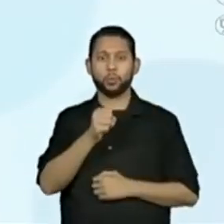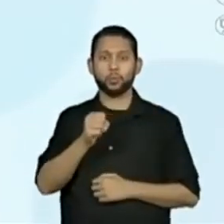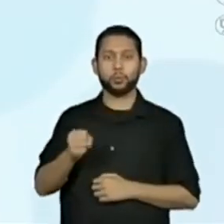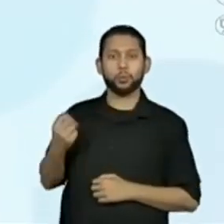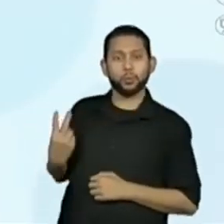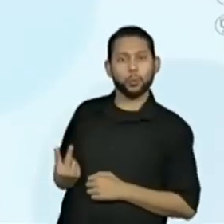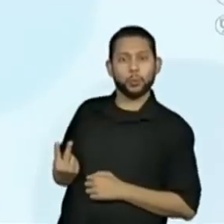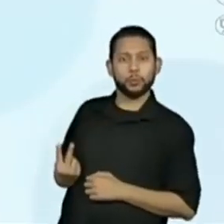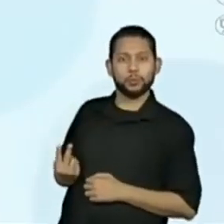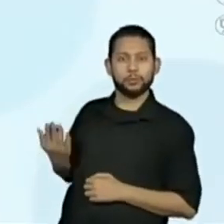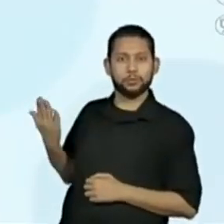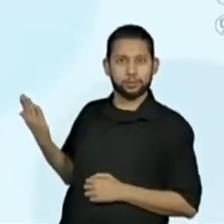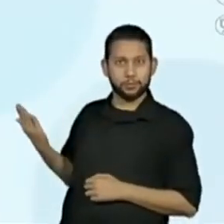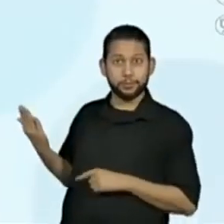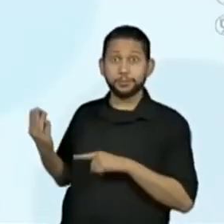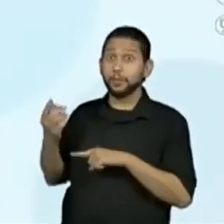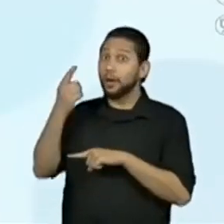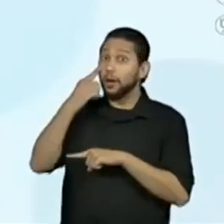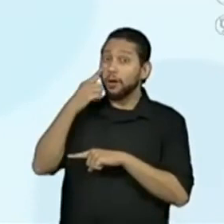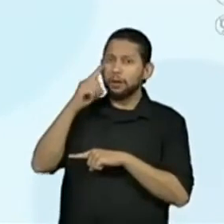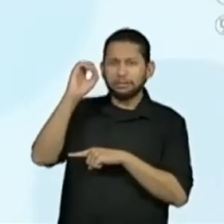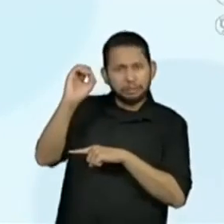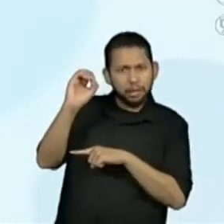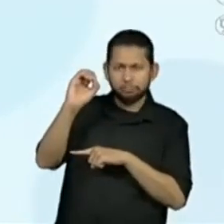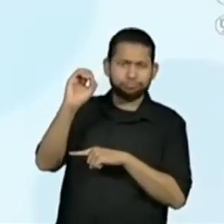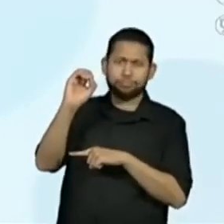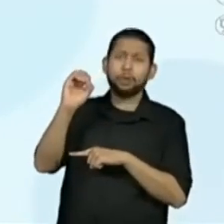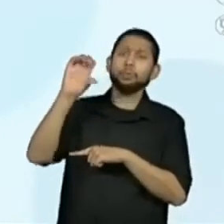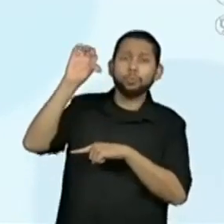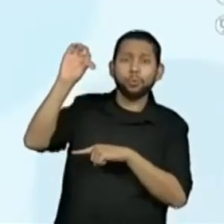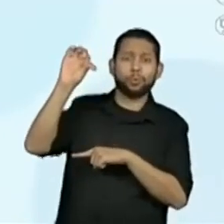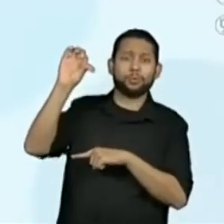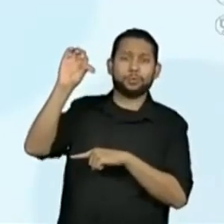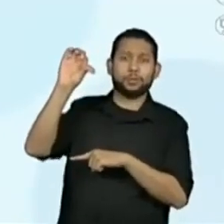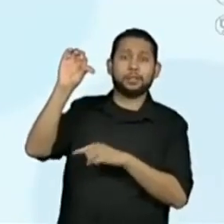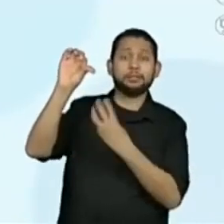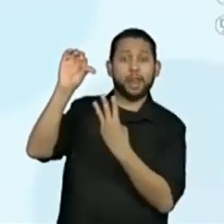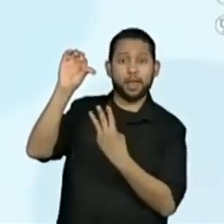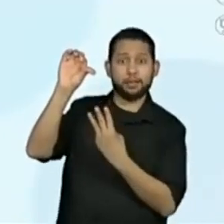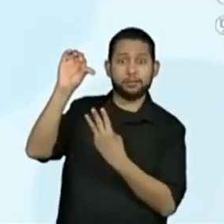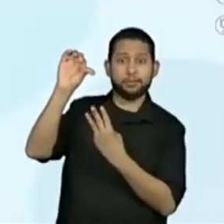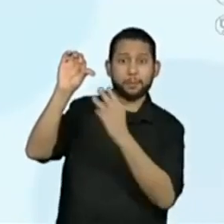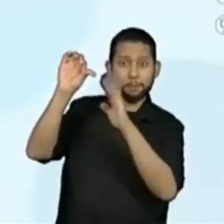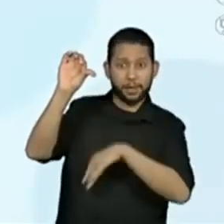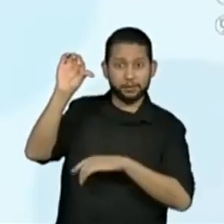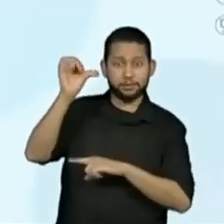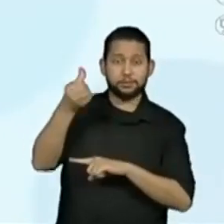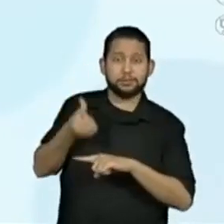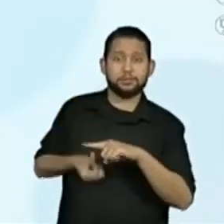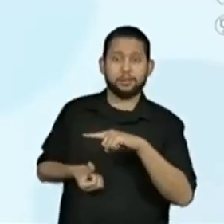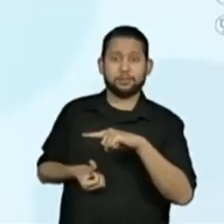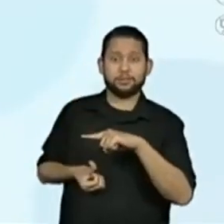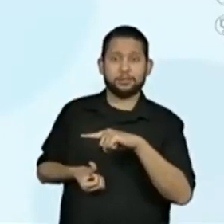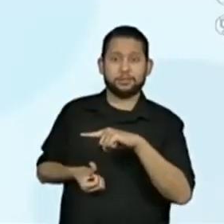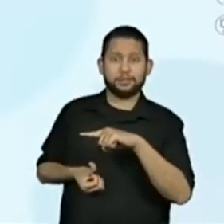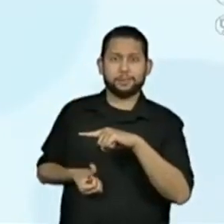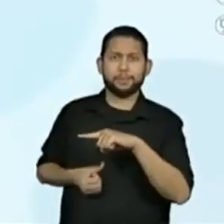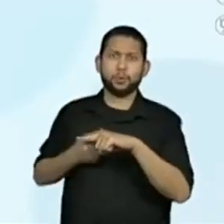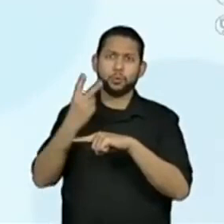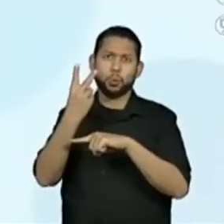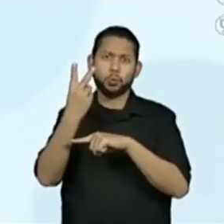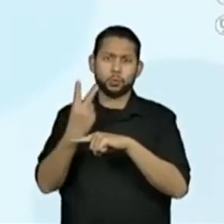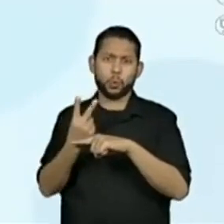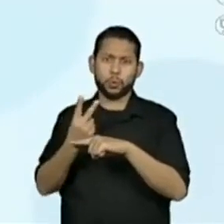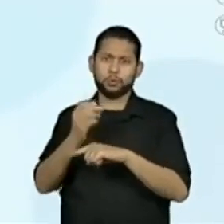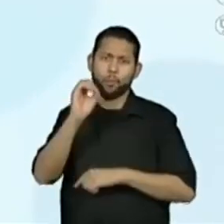2. E 9 menos 3 é igual a 6. 2 menos 2